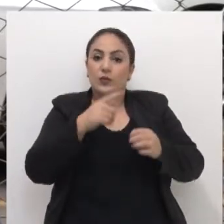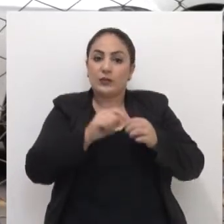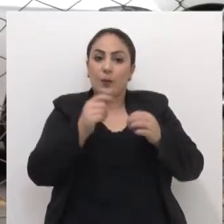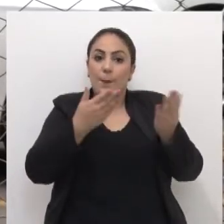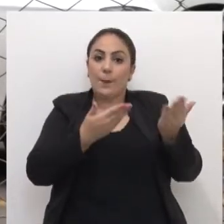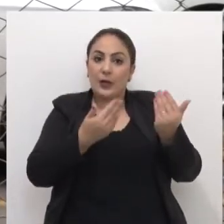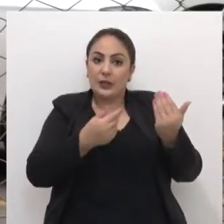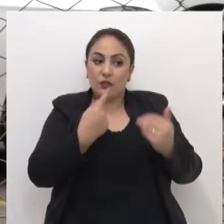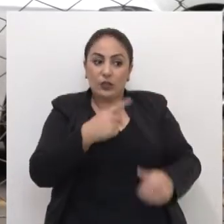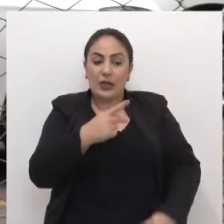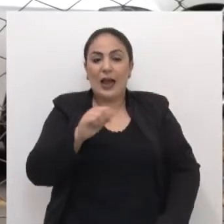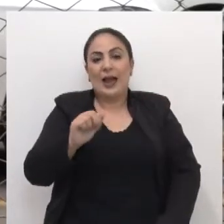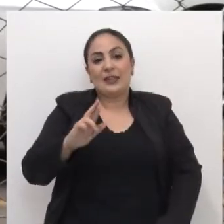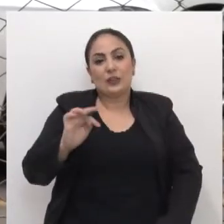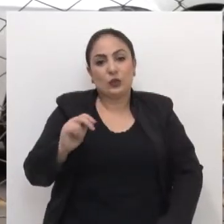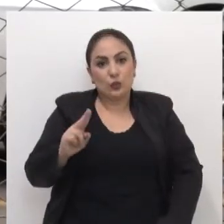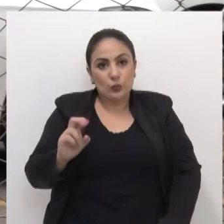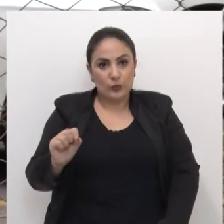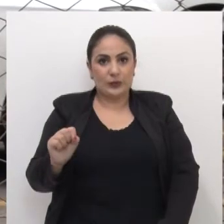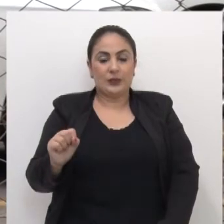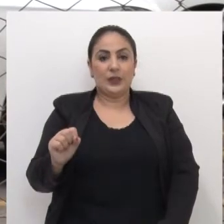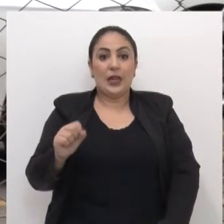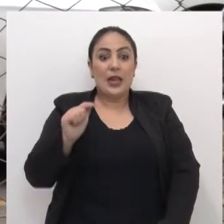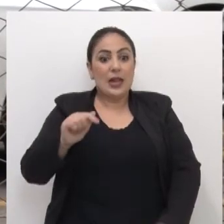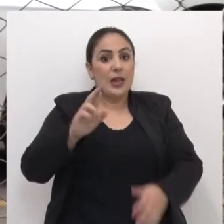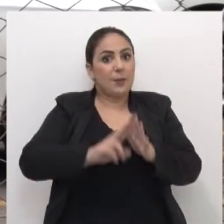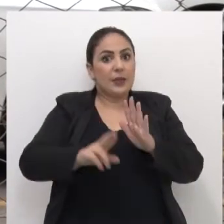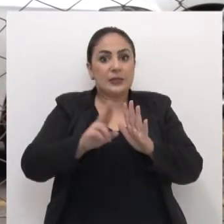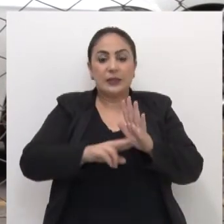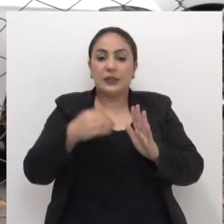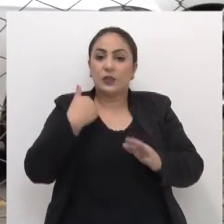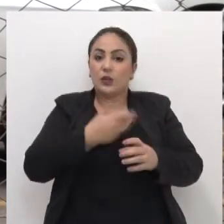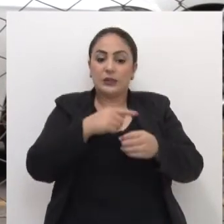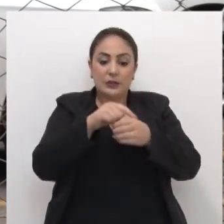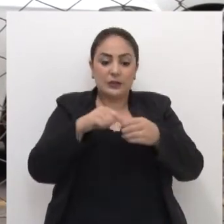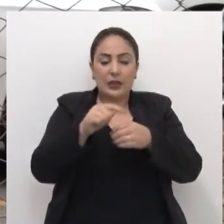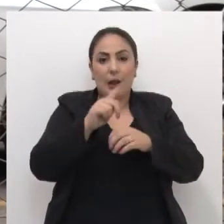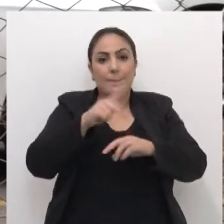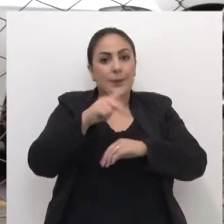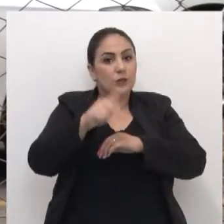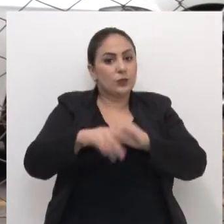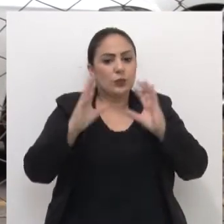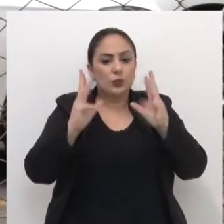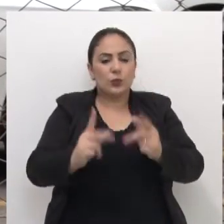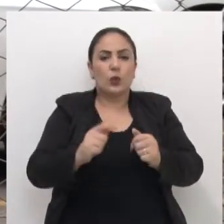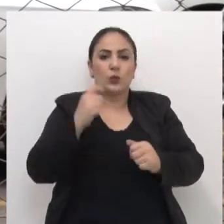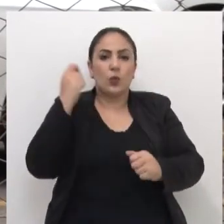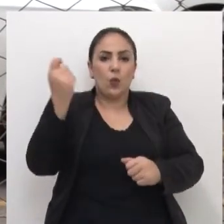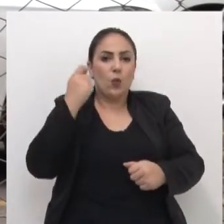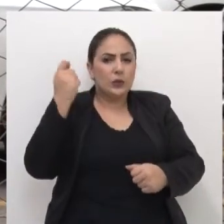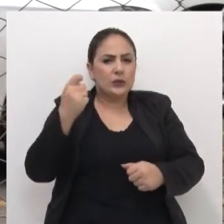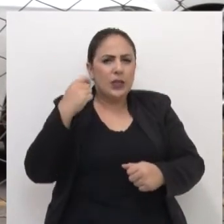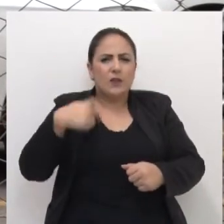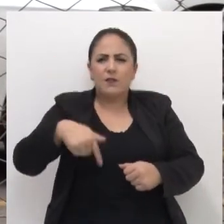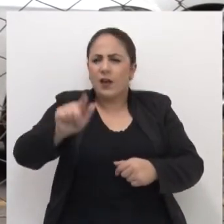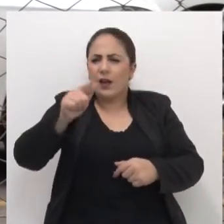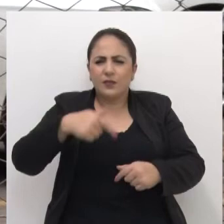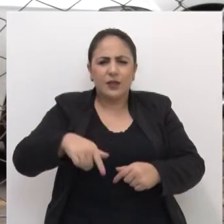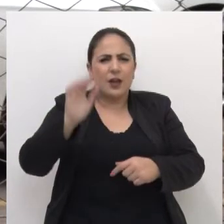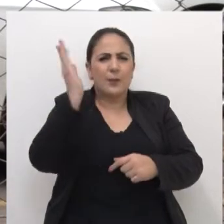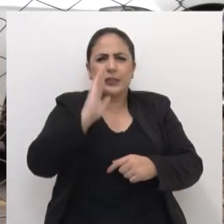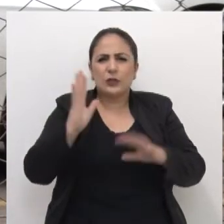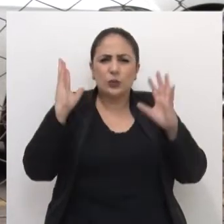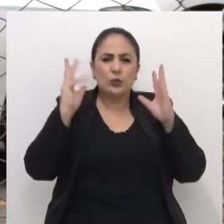homenagem para o Arthur, aí, que ele leva o nome da nossa cidade de Passo Fundo em todos os rodeios que ele vai, pôr o Brasil